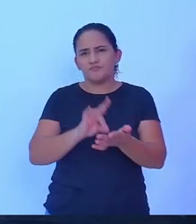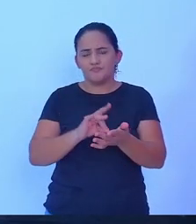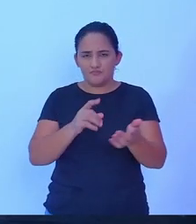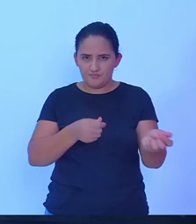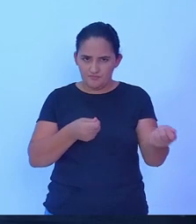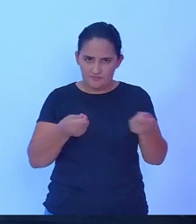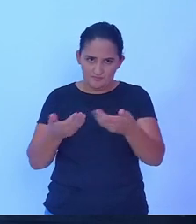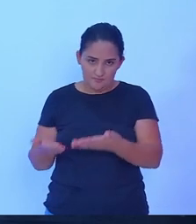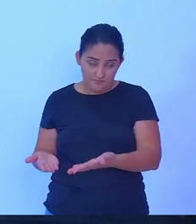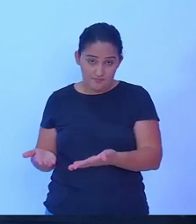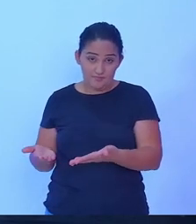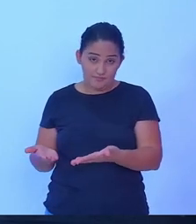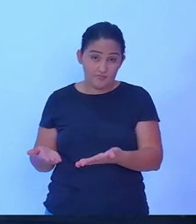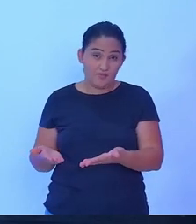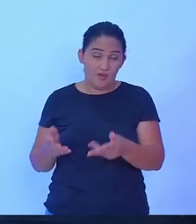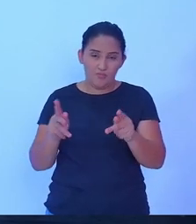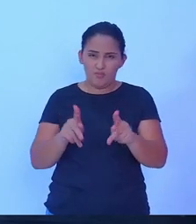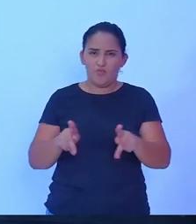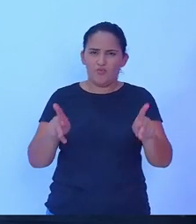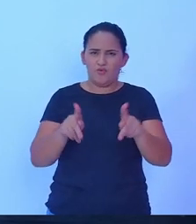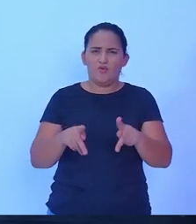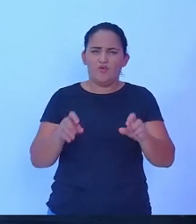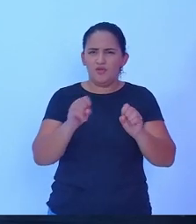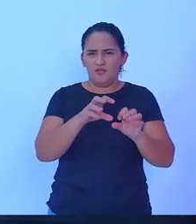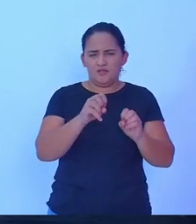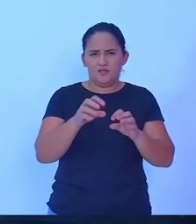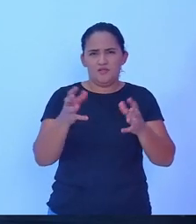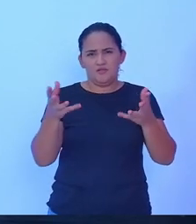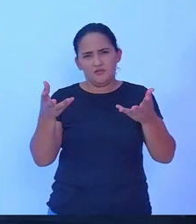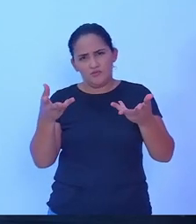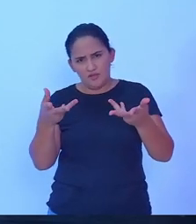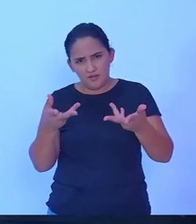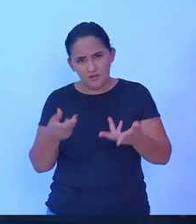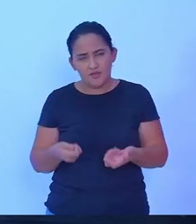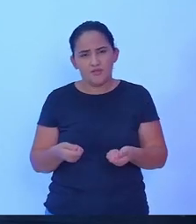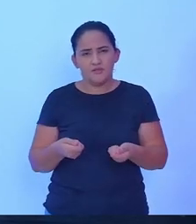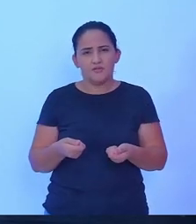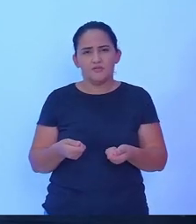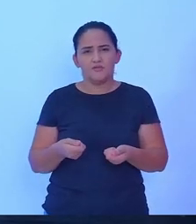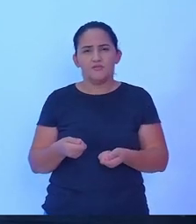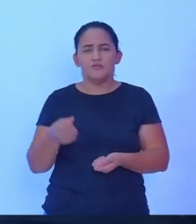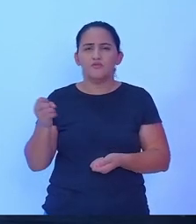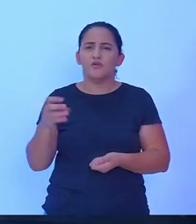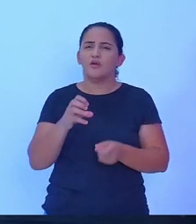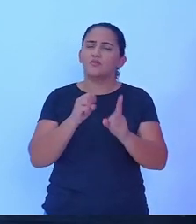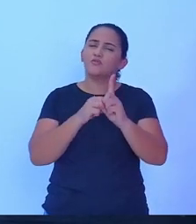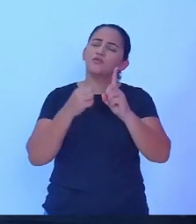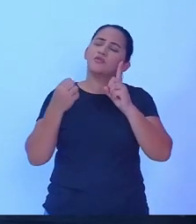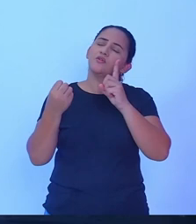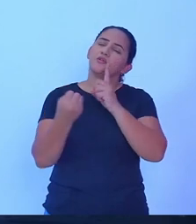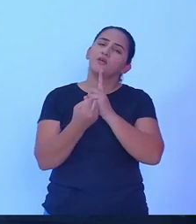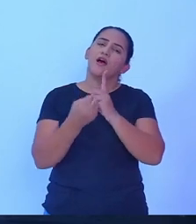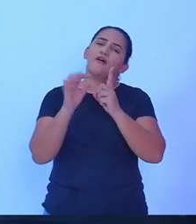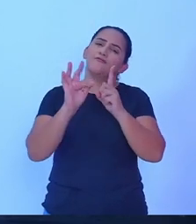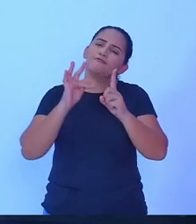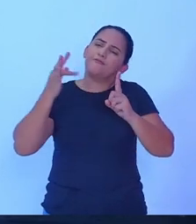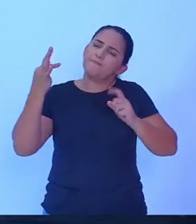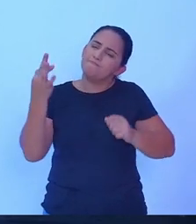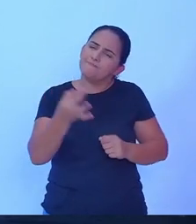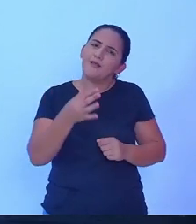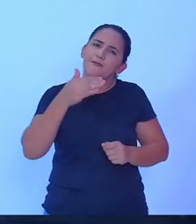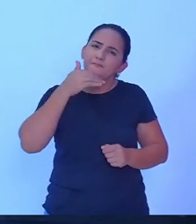uma educação de qualidade educação no qual a nossa sociedade as nossas famílias merecem